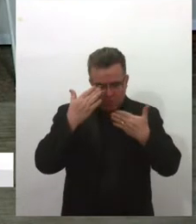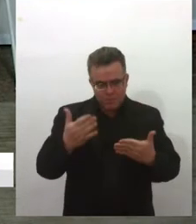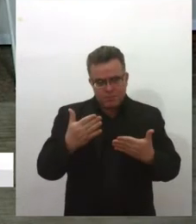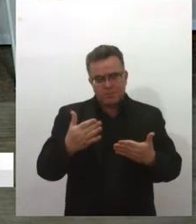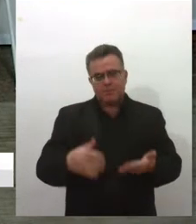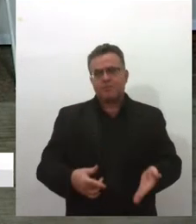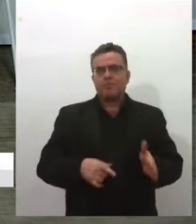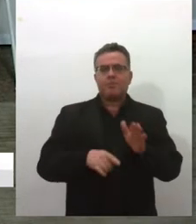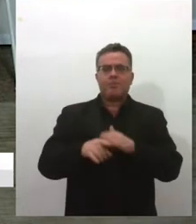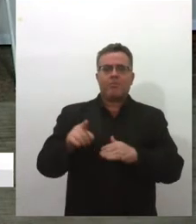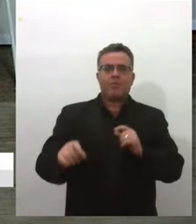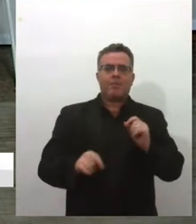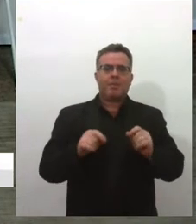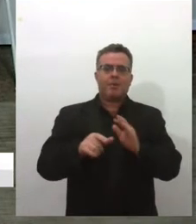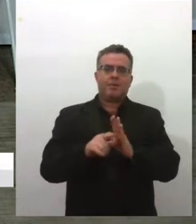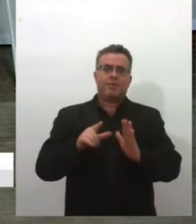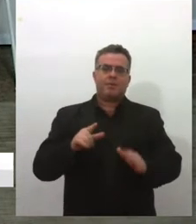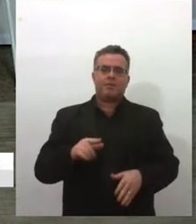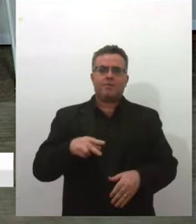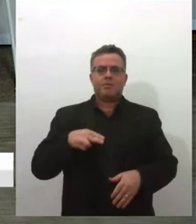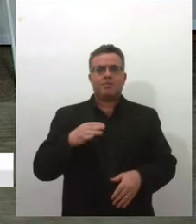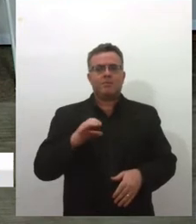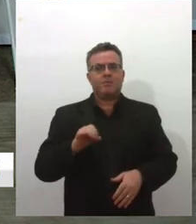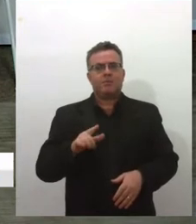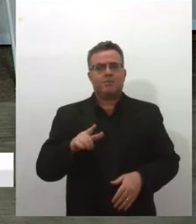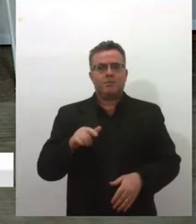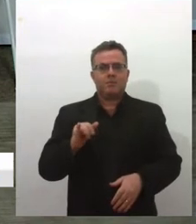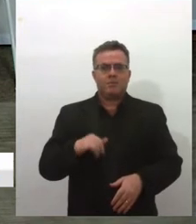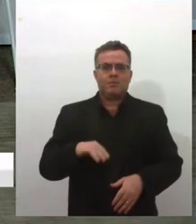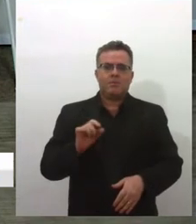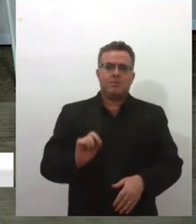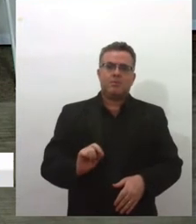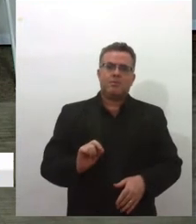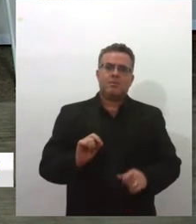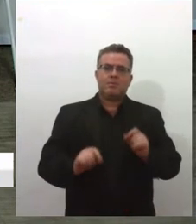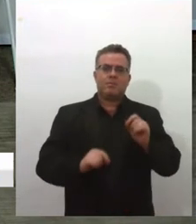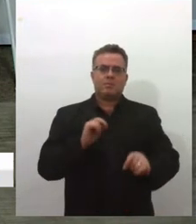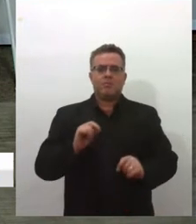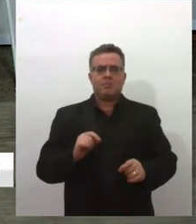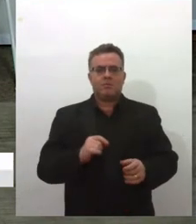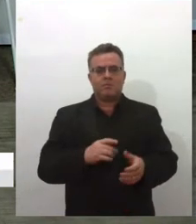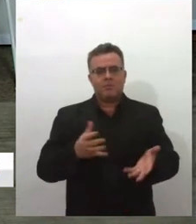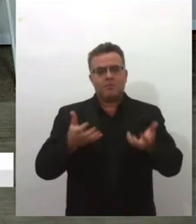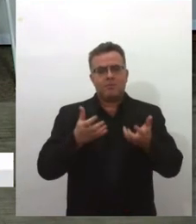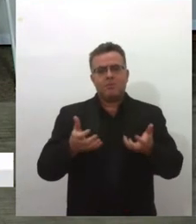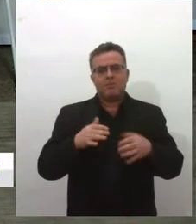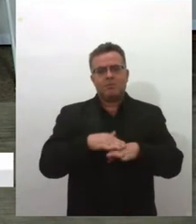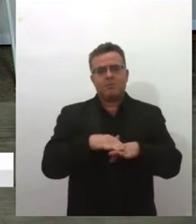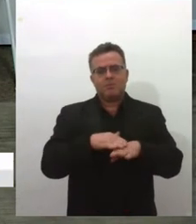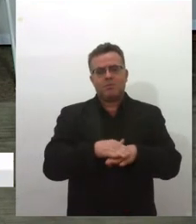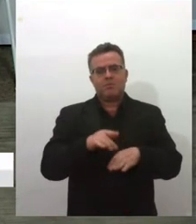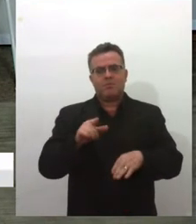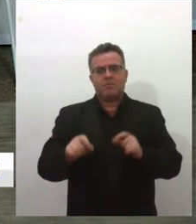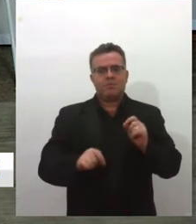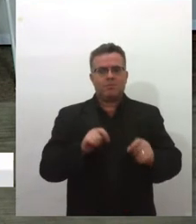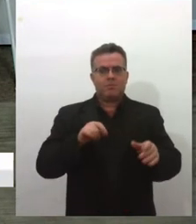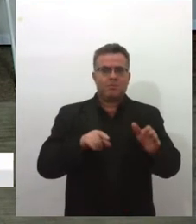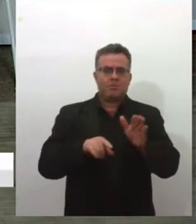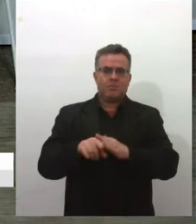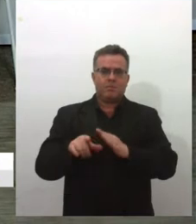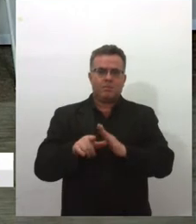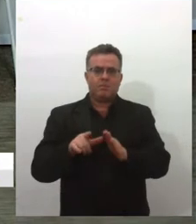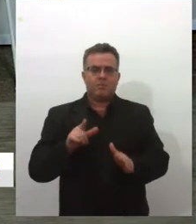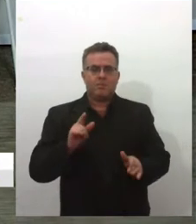pergunta, antes de chamar a Nicole, que já chegou aqui para conversar com a gente também, mas queria aproveitar para te fazer mais uma pergunta antes.